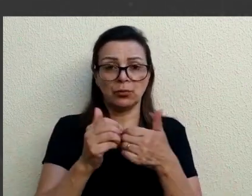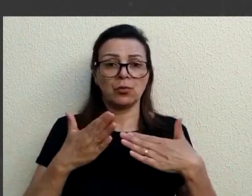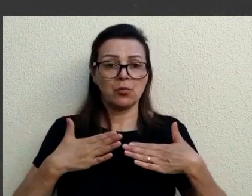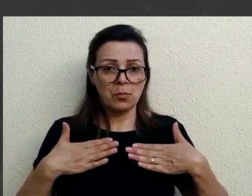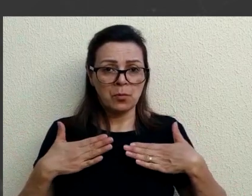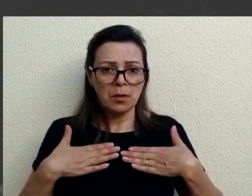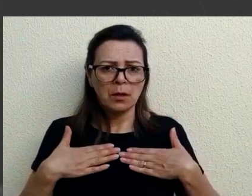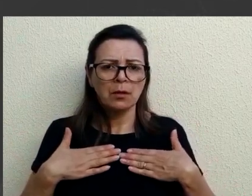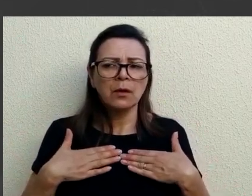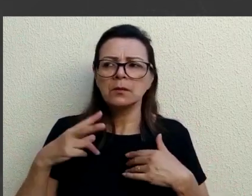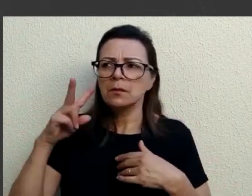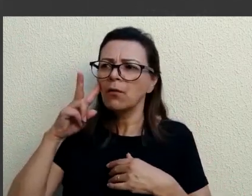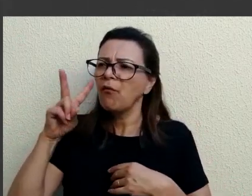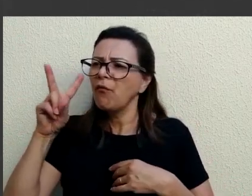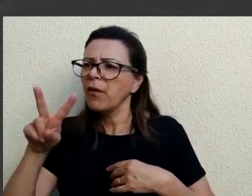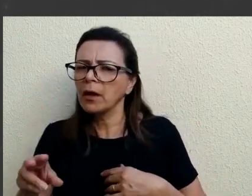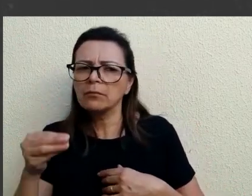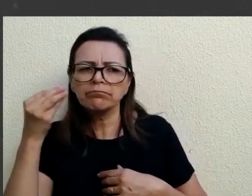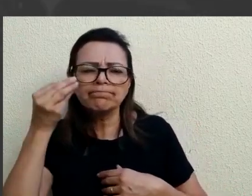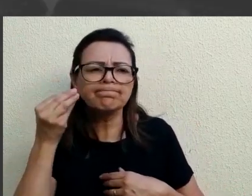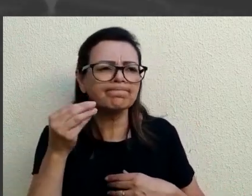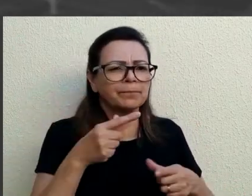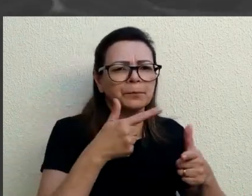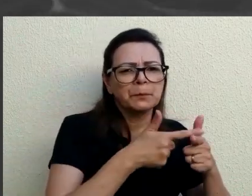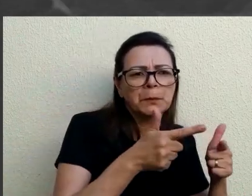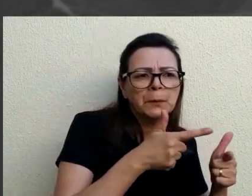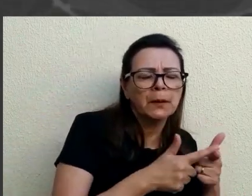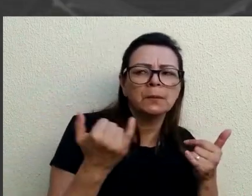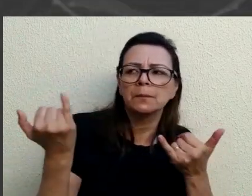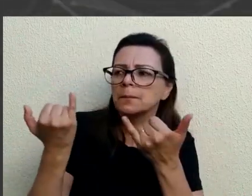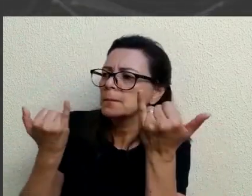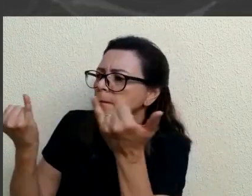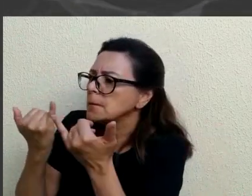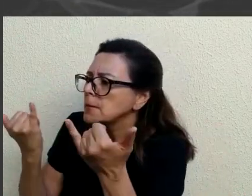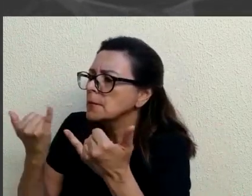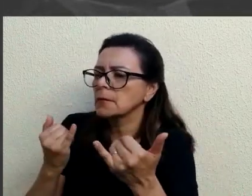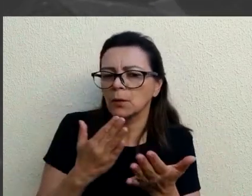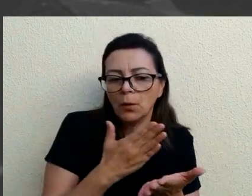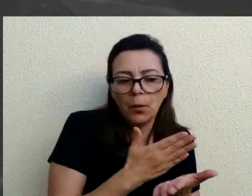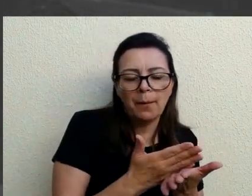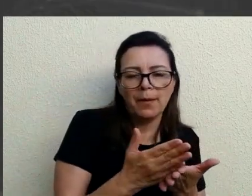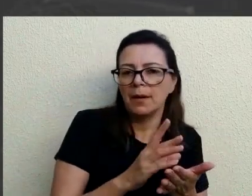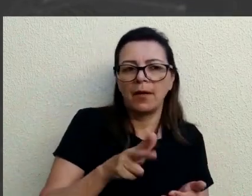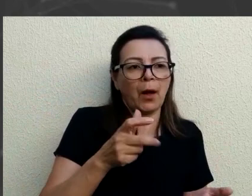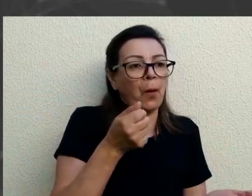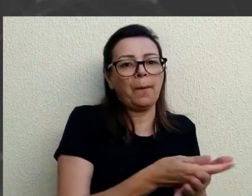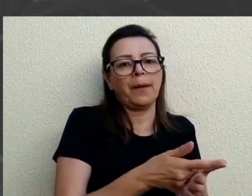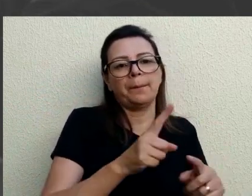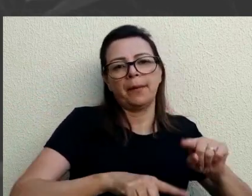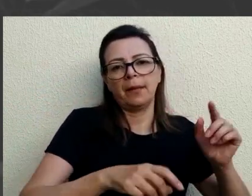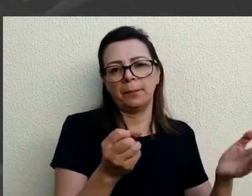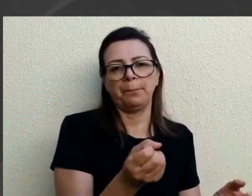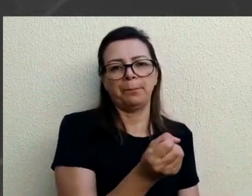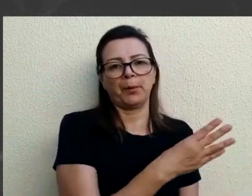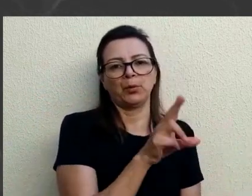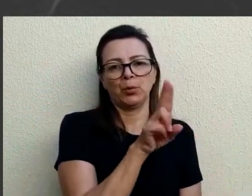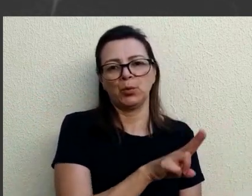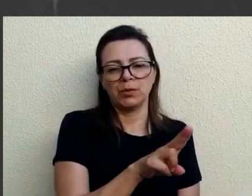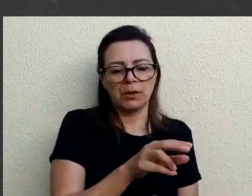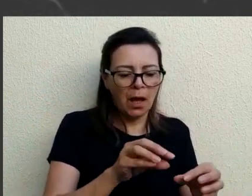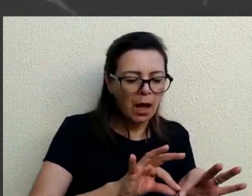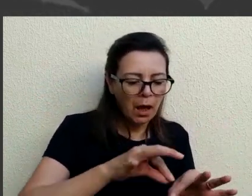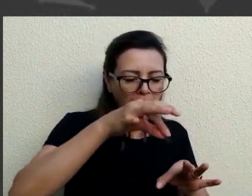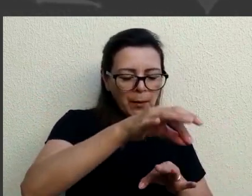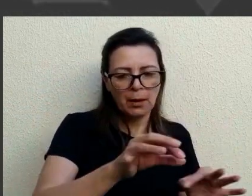aprendendo a fazer eles estão vendo todos os problemas que envolvem a produção de um diagnóstico desde o início não é comprar o material pronto